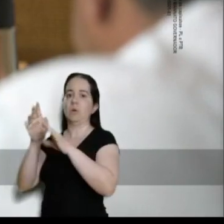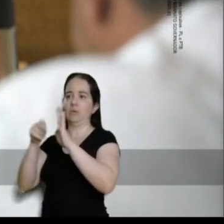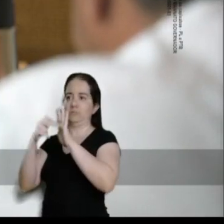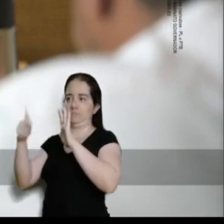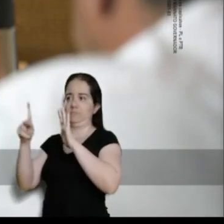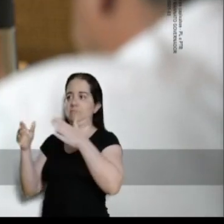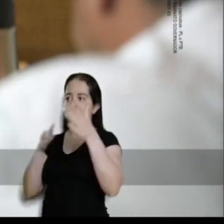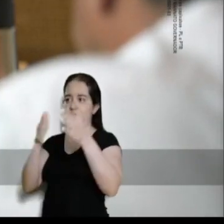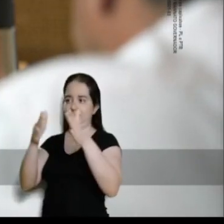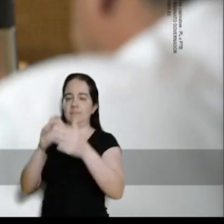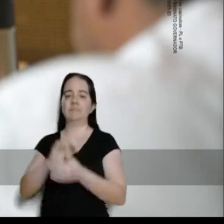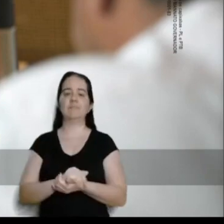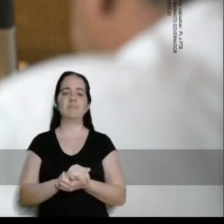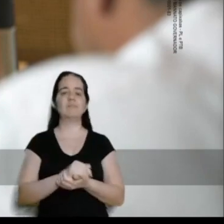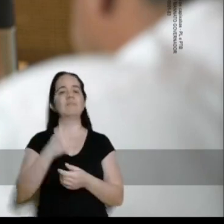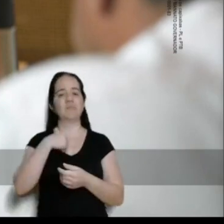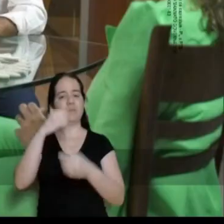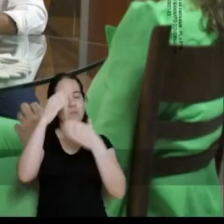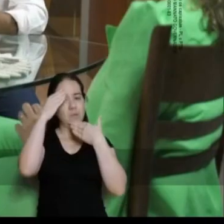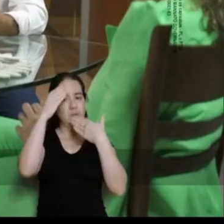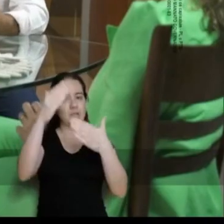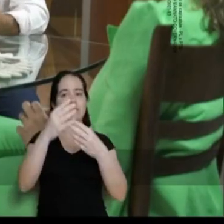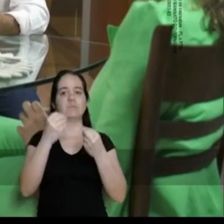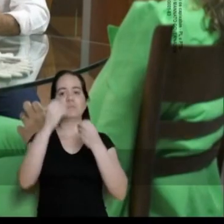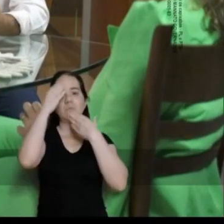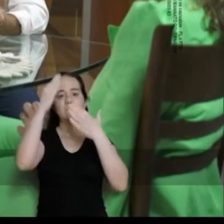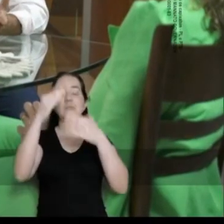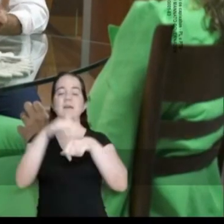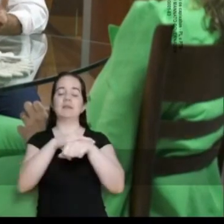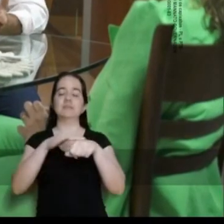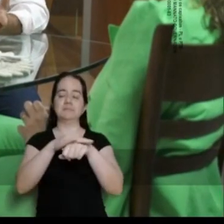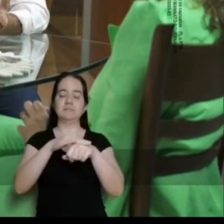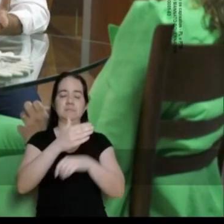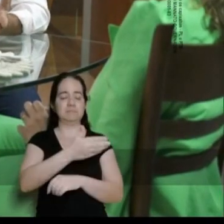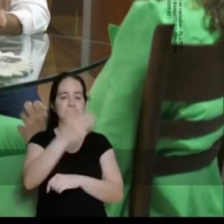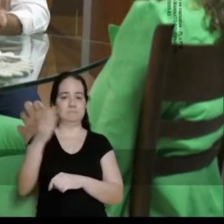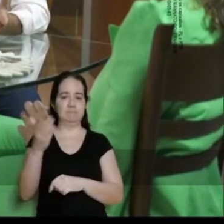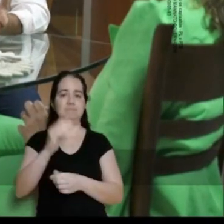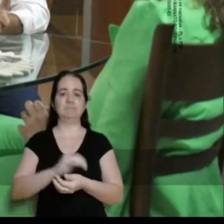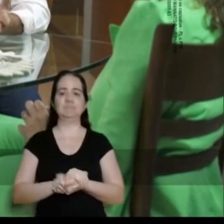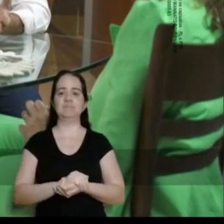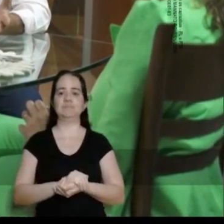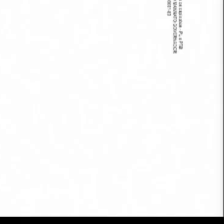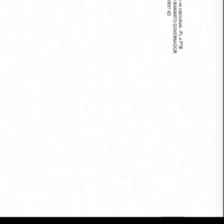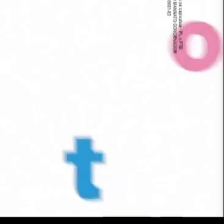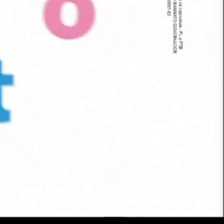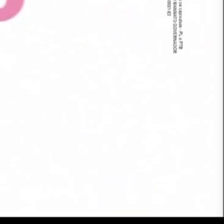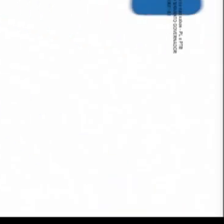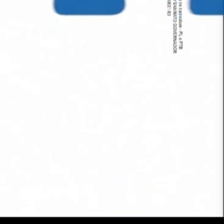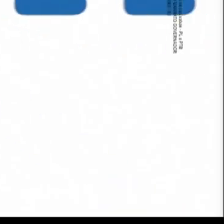gente e Deus te abençoe nessa sua caminhada. Eu que agradeço e muito obrigado pela conversa.